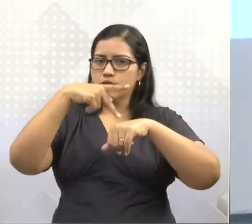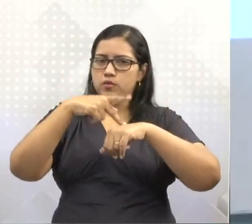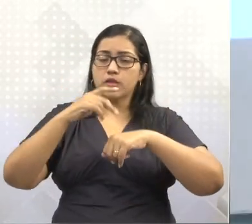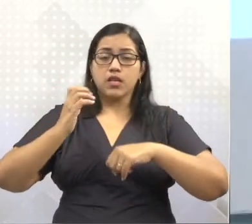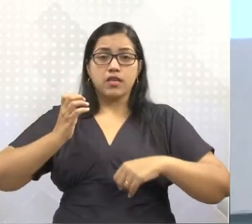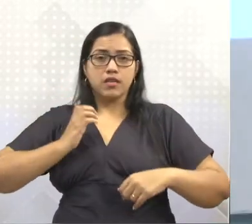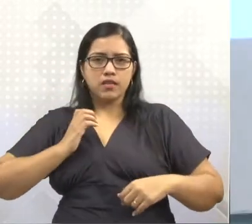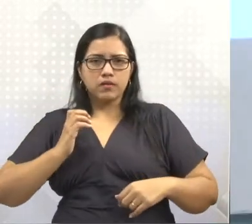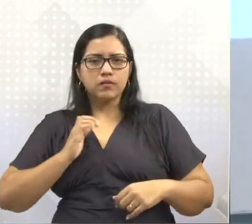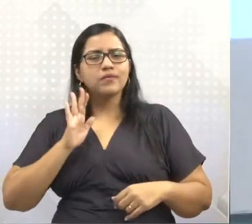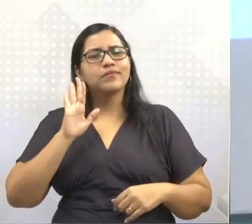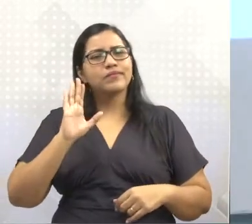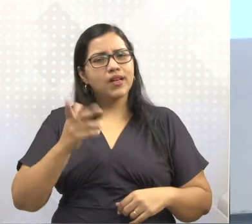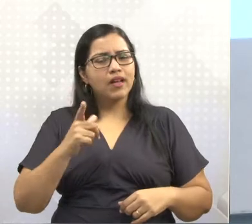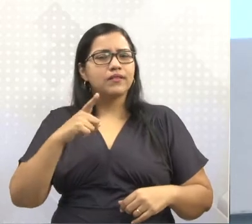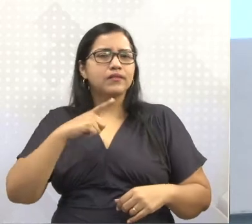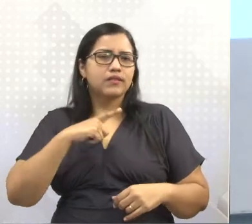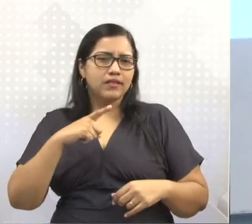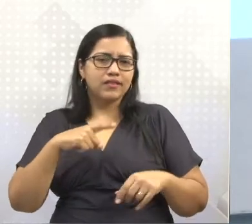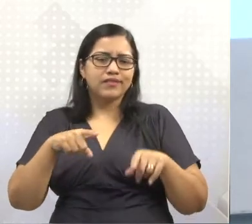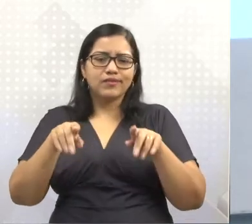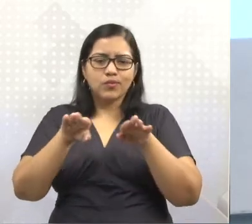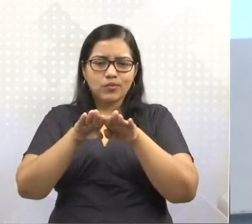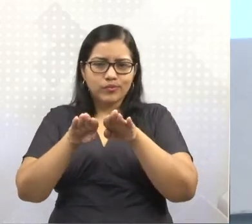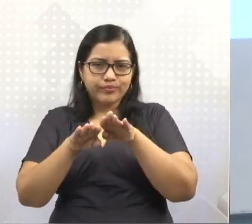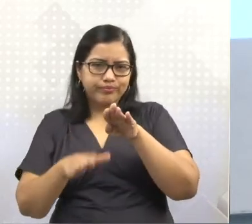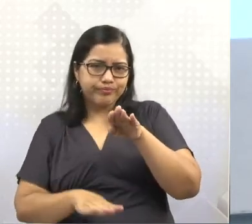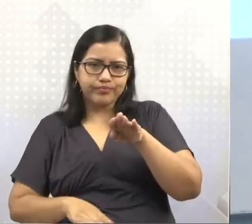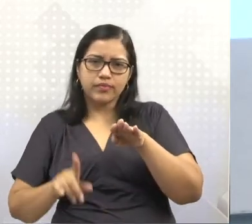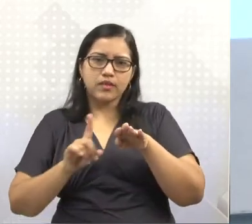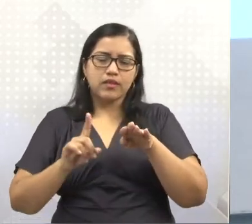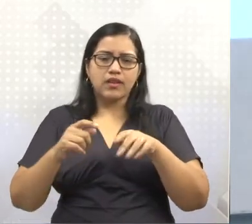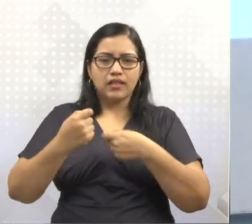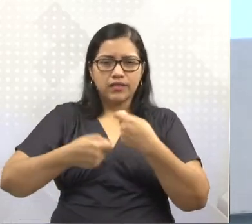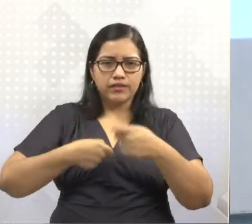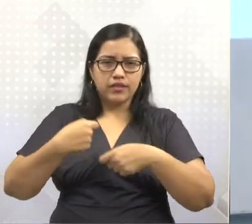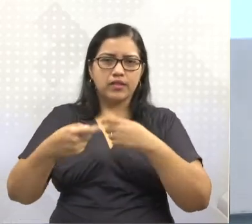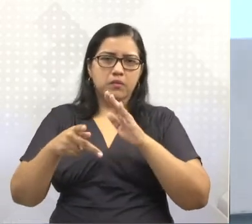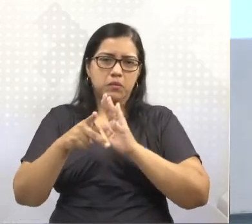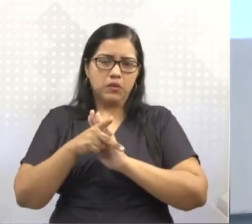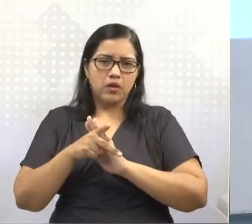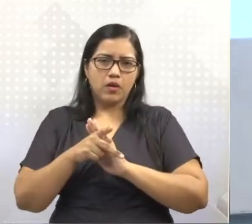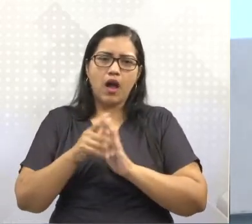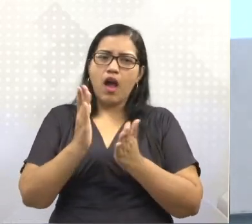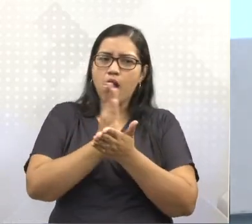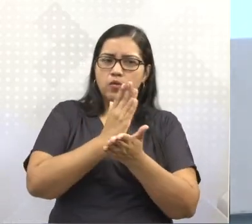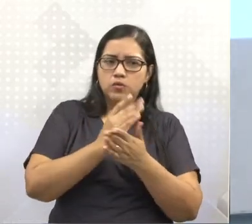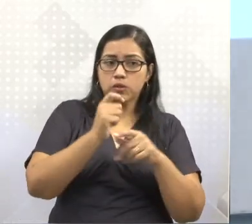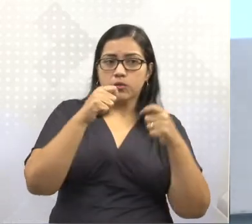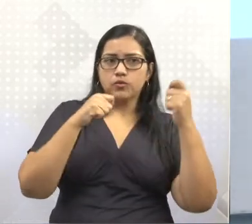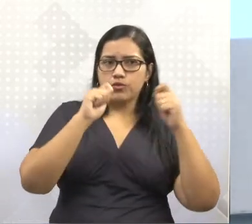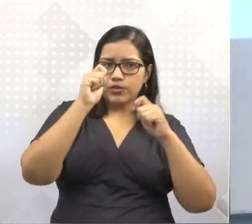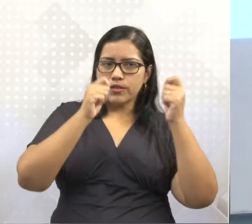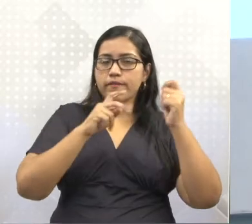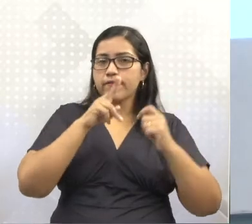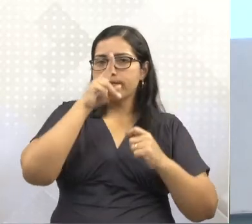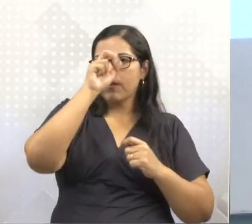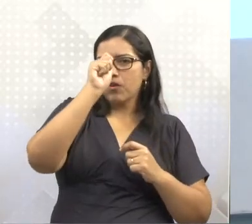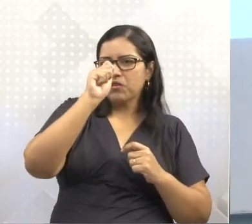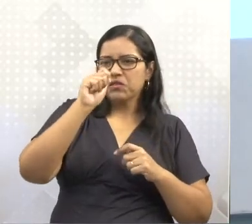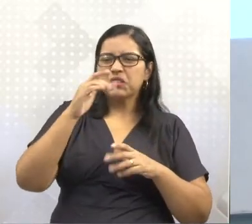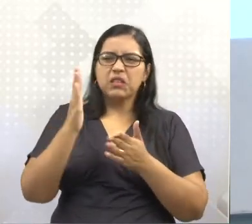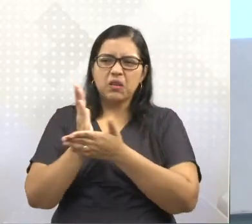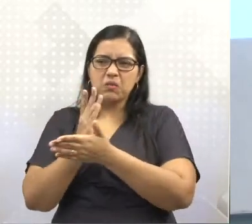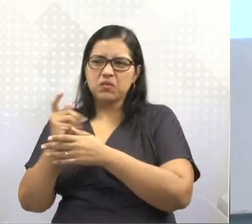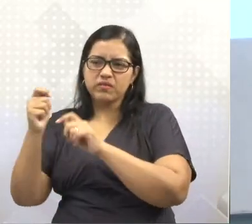existe uma desigualdade no que diz respeito às atividades econômicas. Uns são mais industrializados, têm a economia mais forte e outros